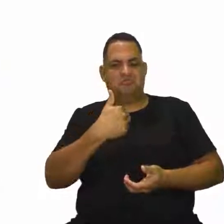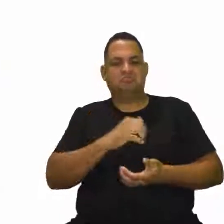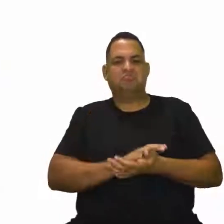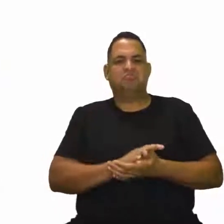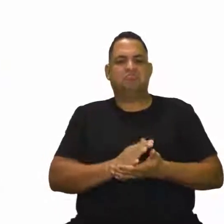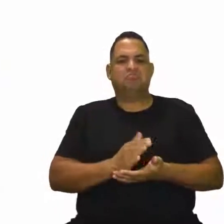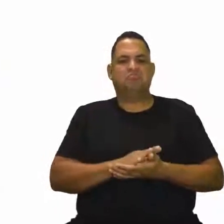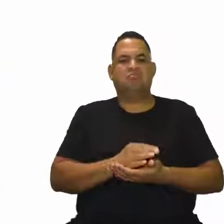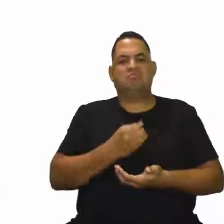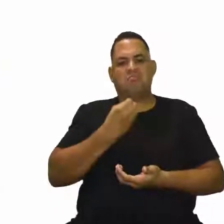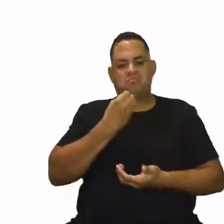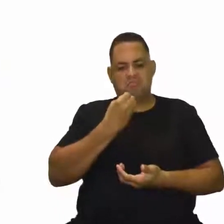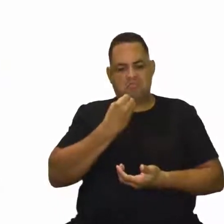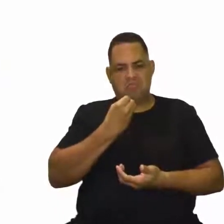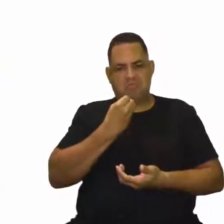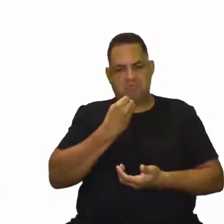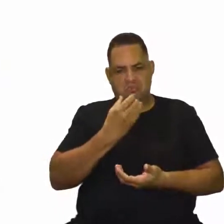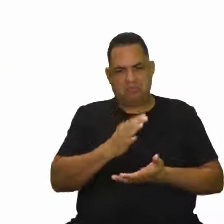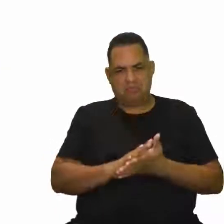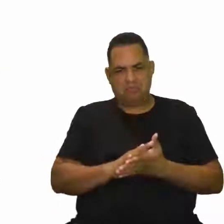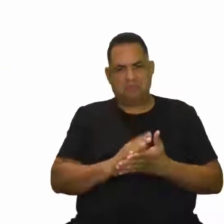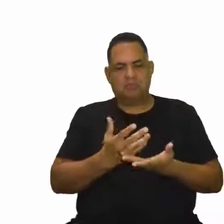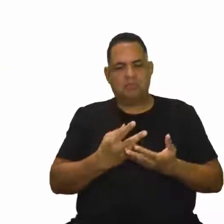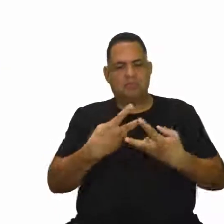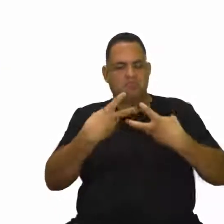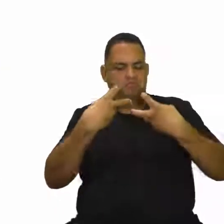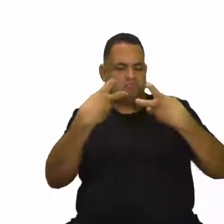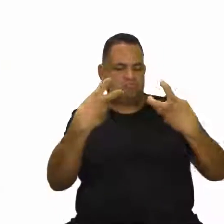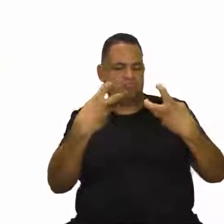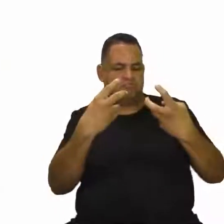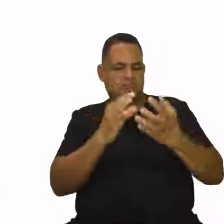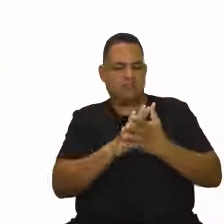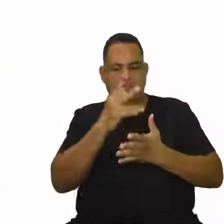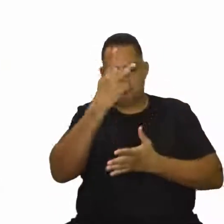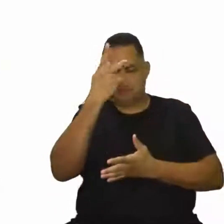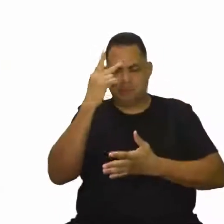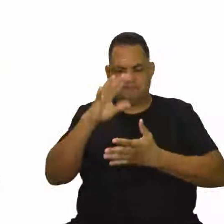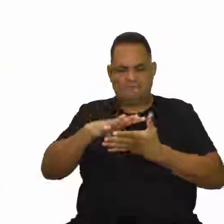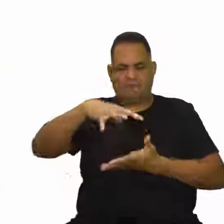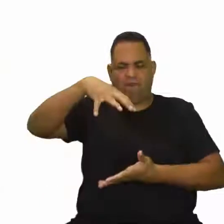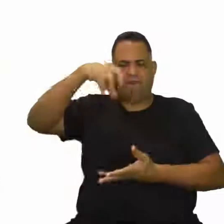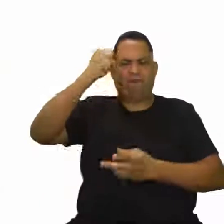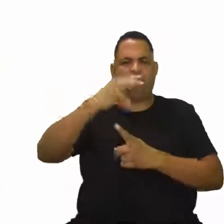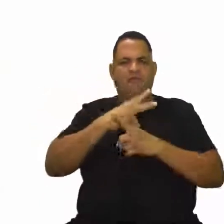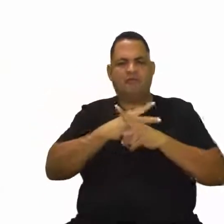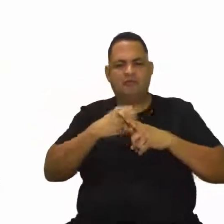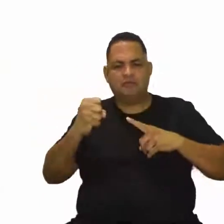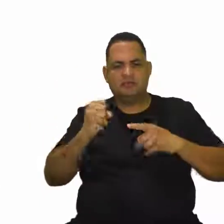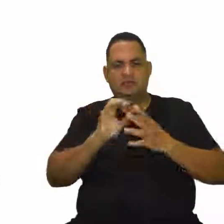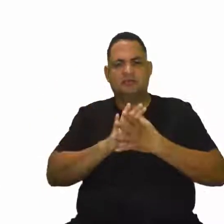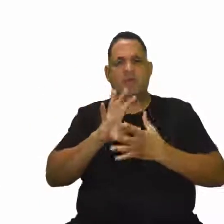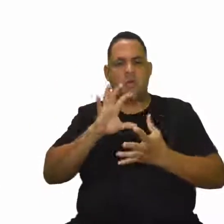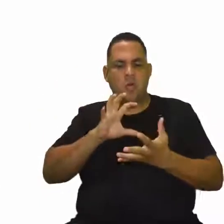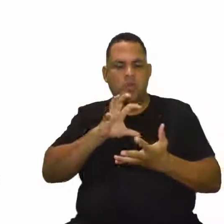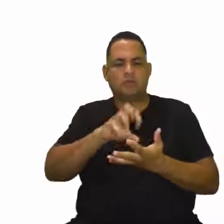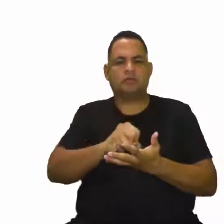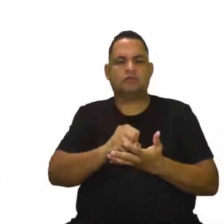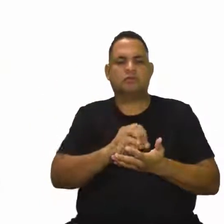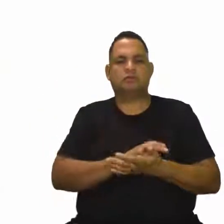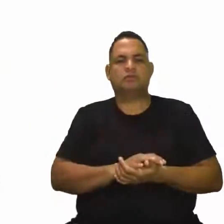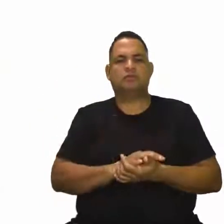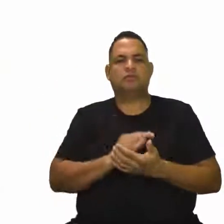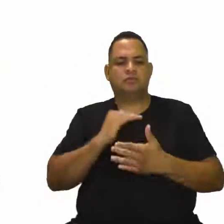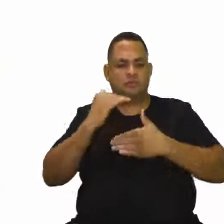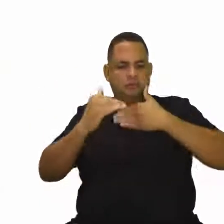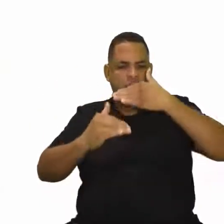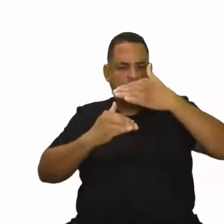autoconceito. Ele consegue se enxergar como uma pessoa que venceu na vida, que conquistou muita coisa, que